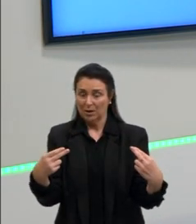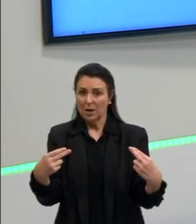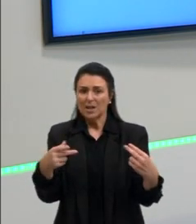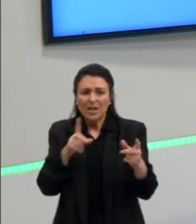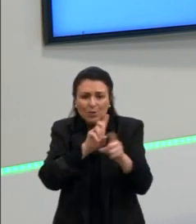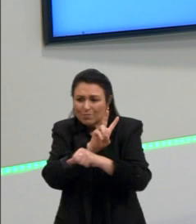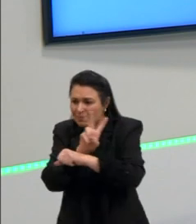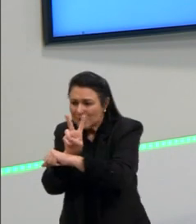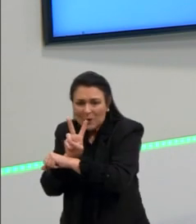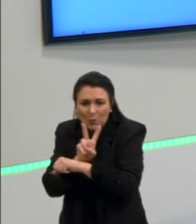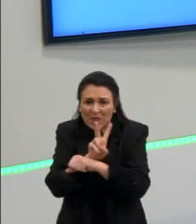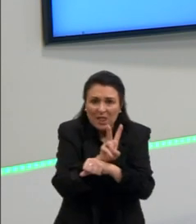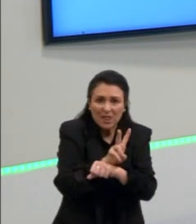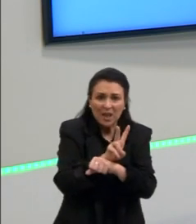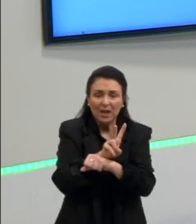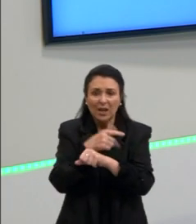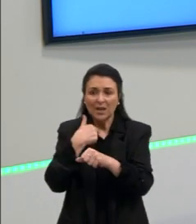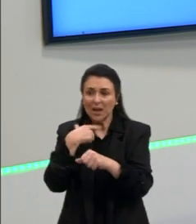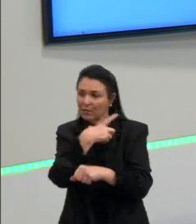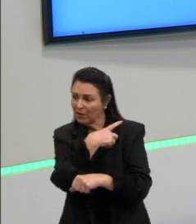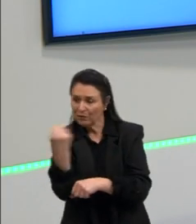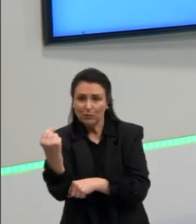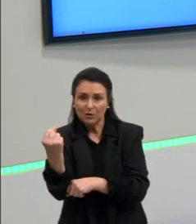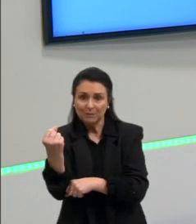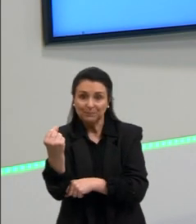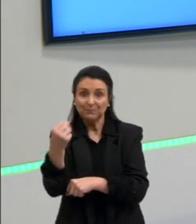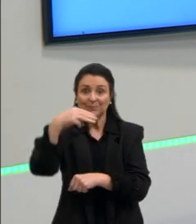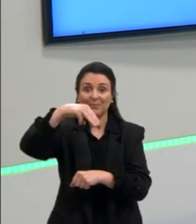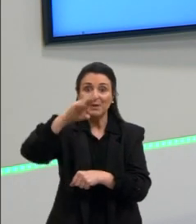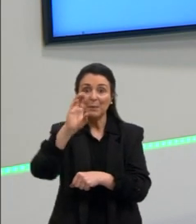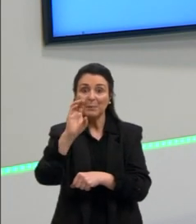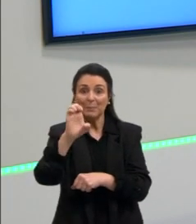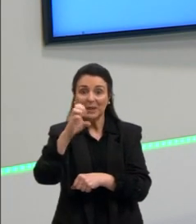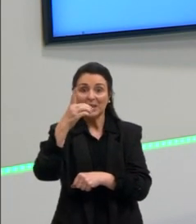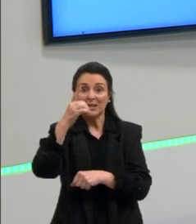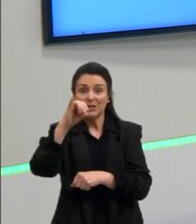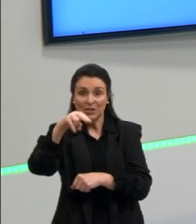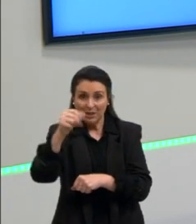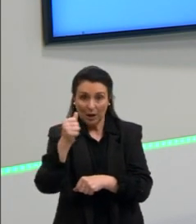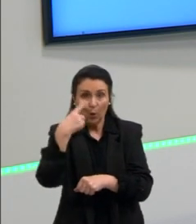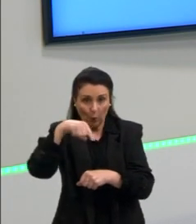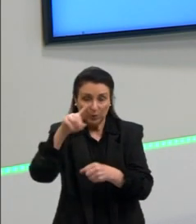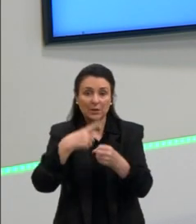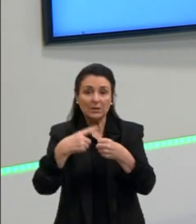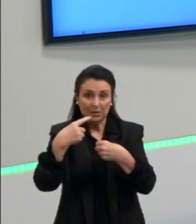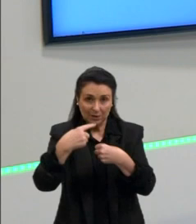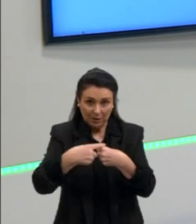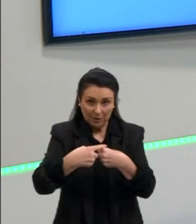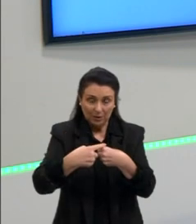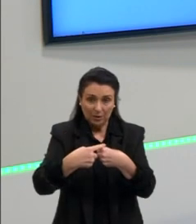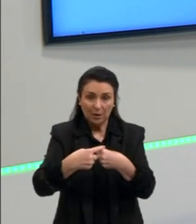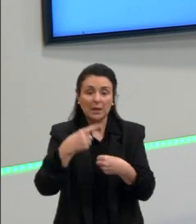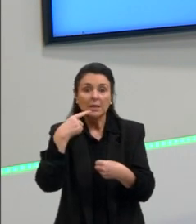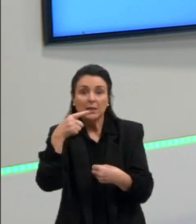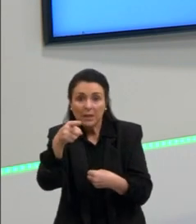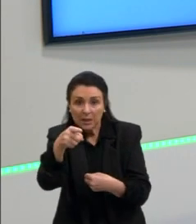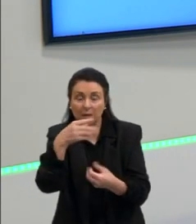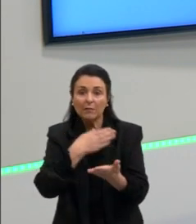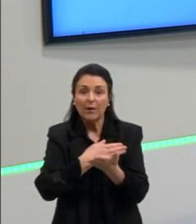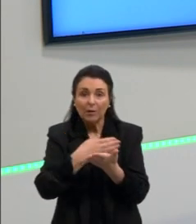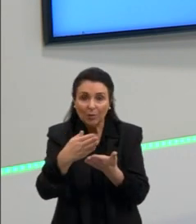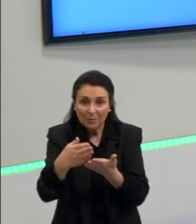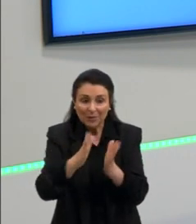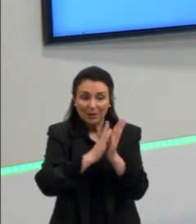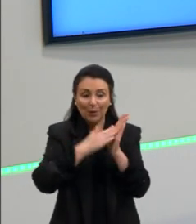para Medina e essa fuga se chama Égera, na tradição muçulmana, e é ela que marca o início do